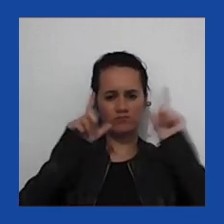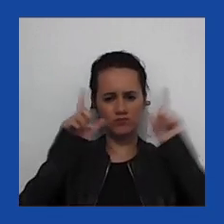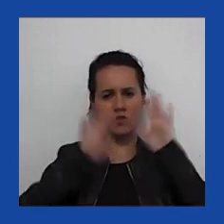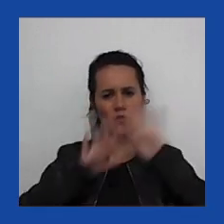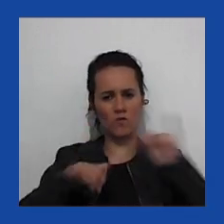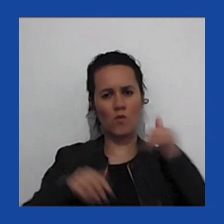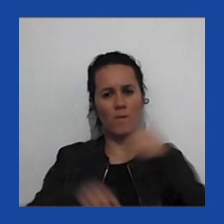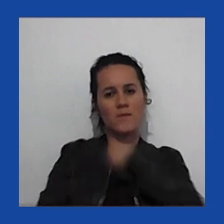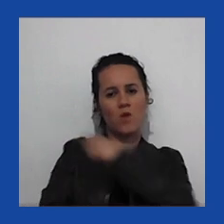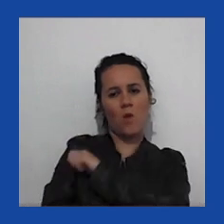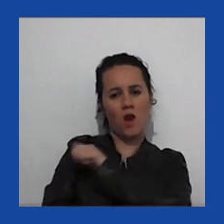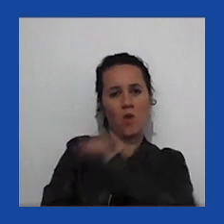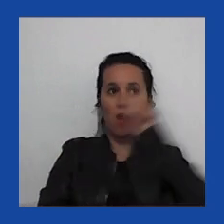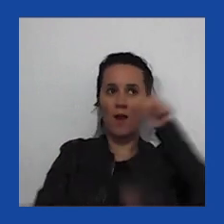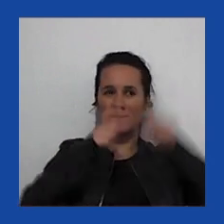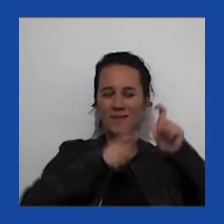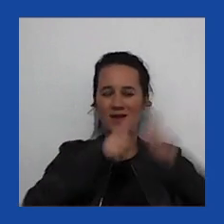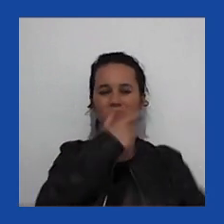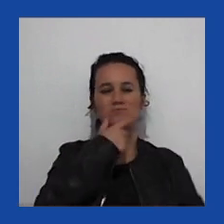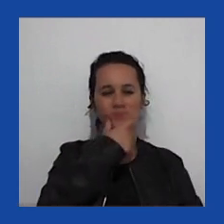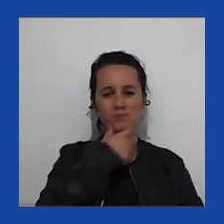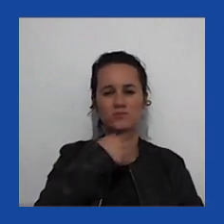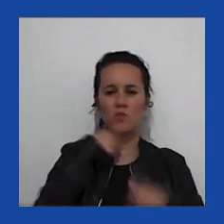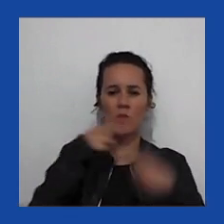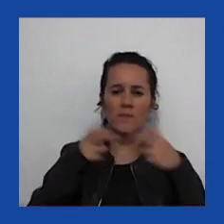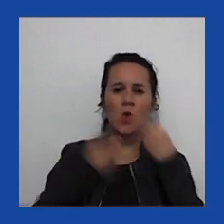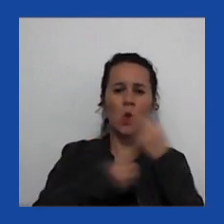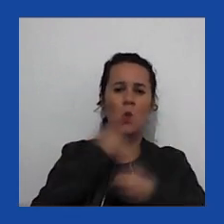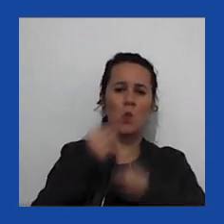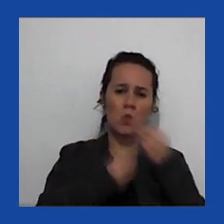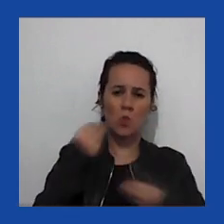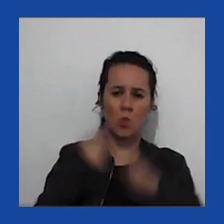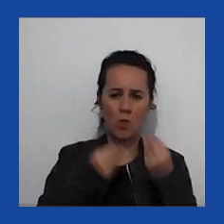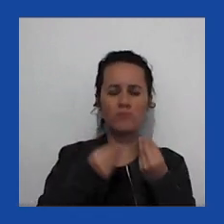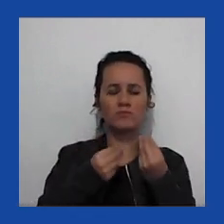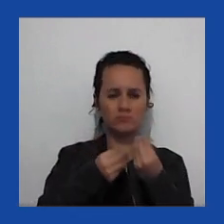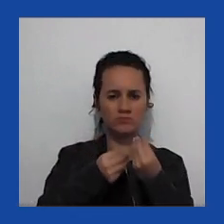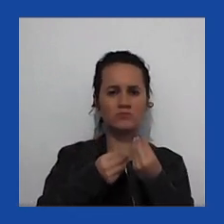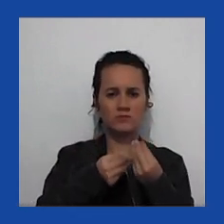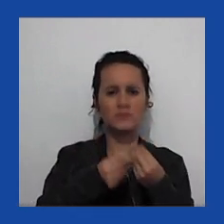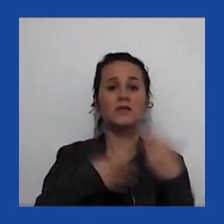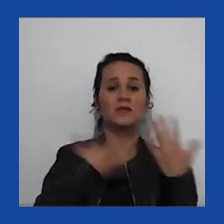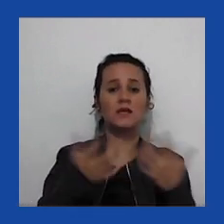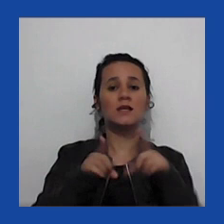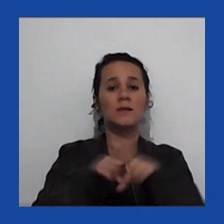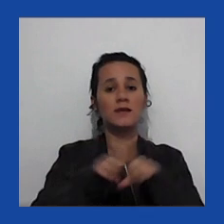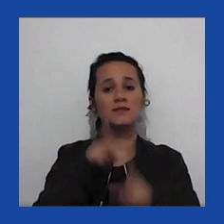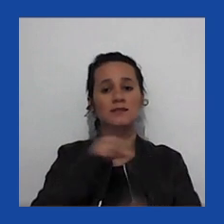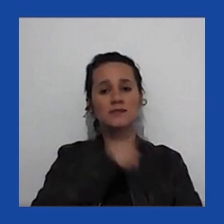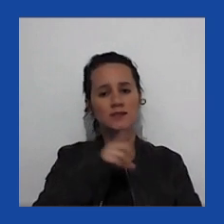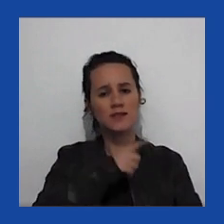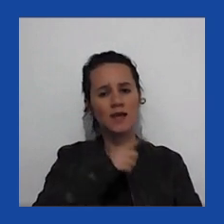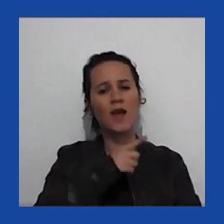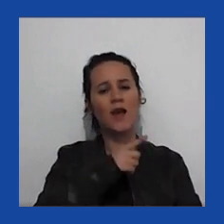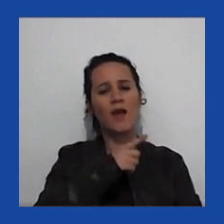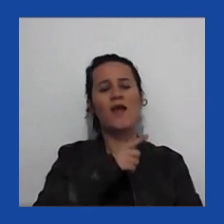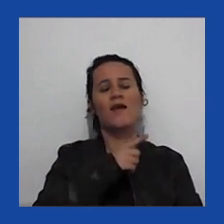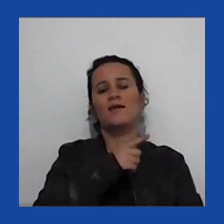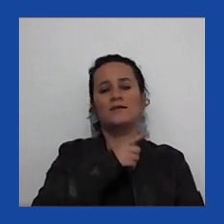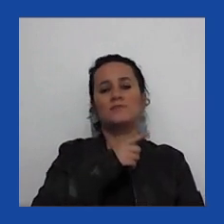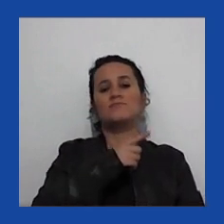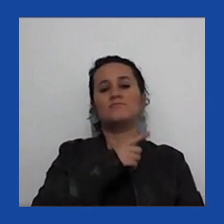meus alunos em Londres, como passam essas eleições, e se tem polarização ou tem alguma